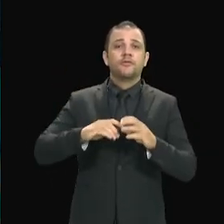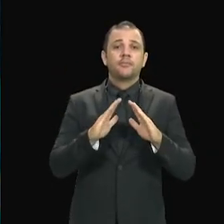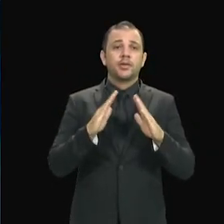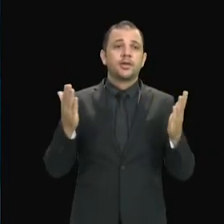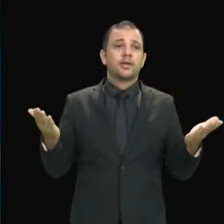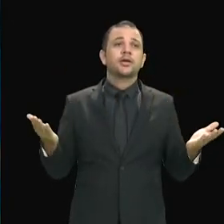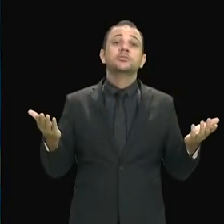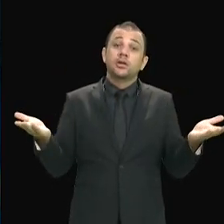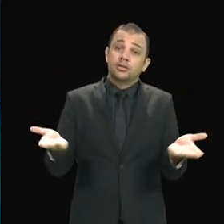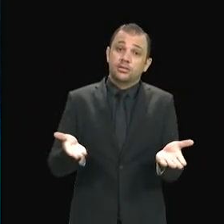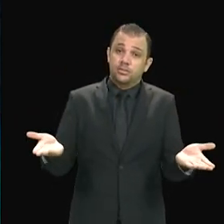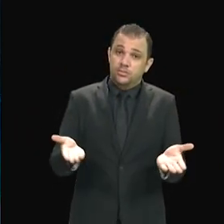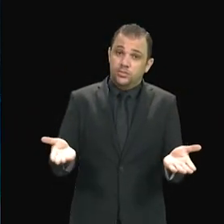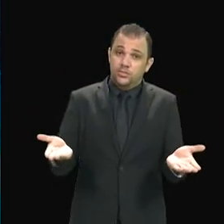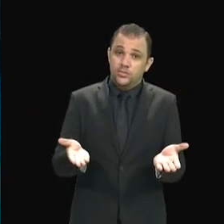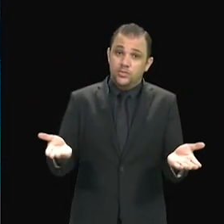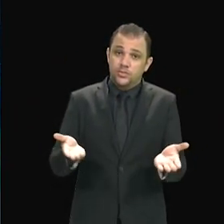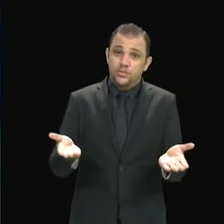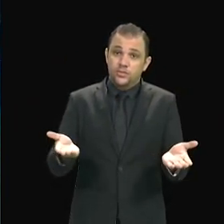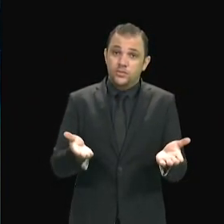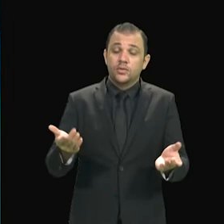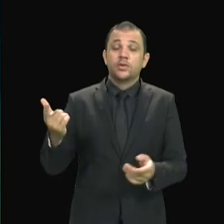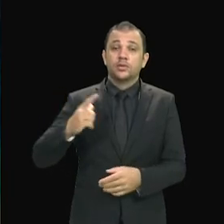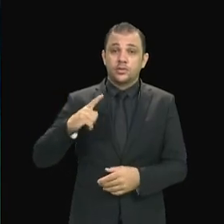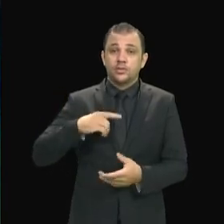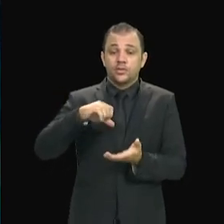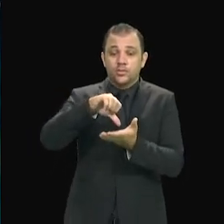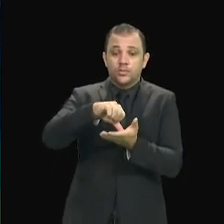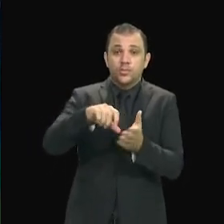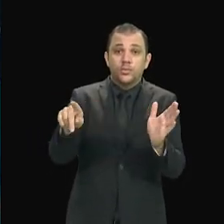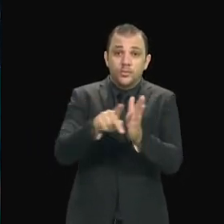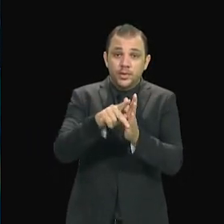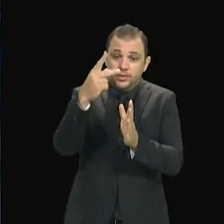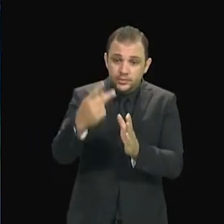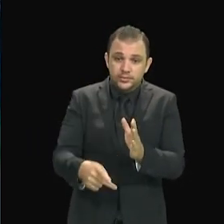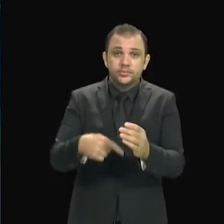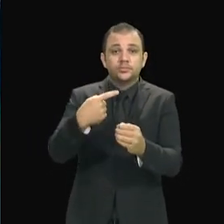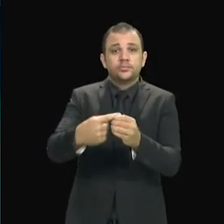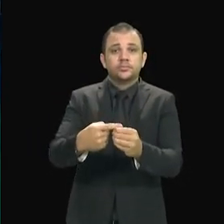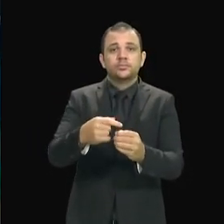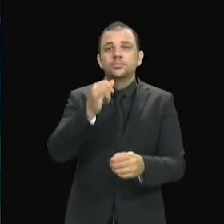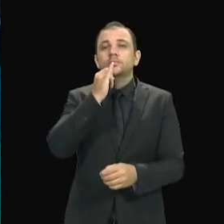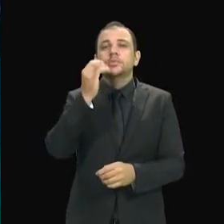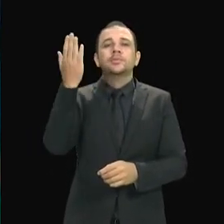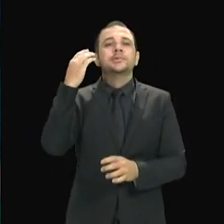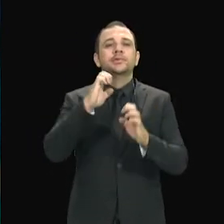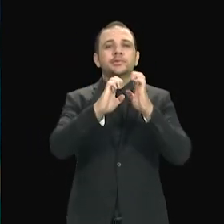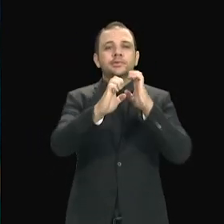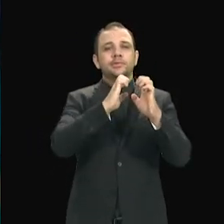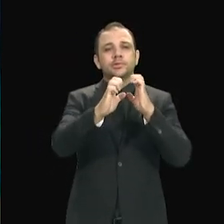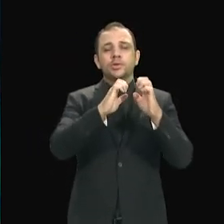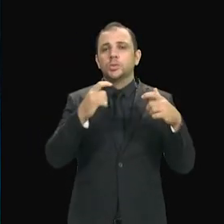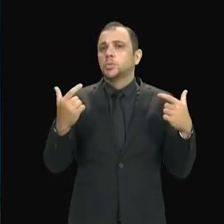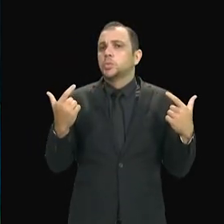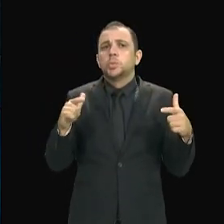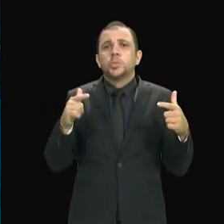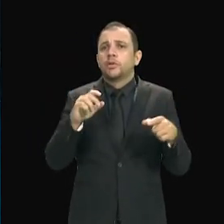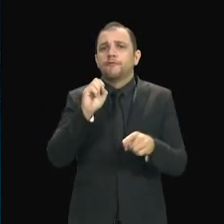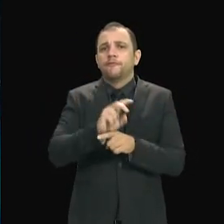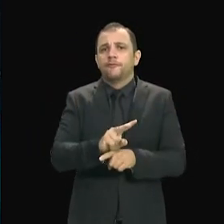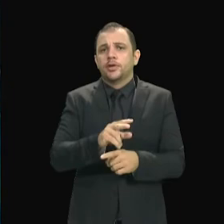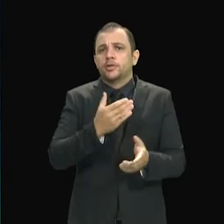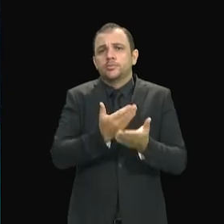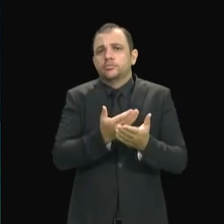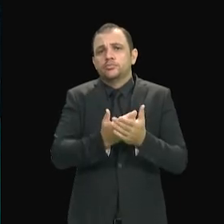terão ali um polo de formação na sua cidade. Estreito, por exemplo, não tinha nenhuma vaga no ensino superior.